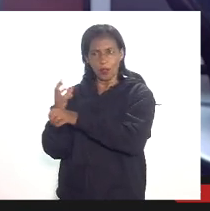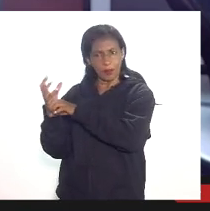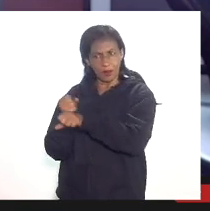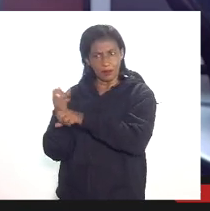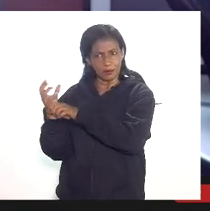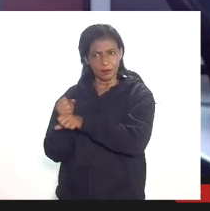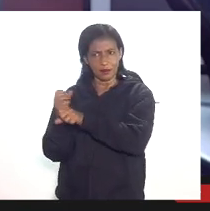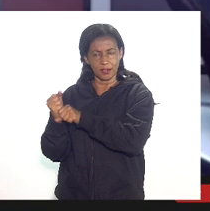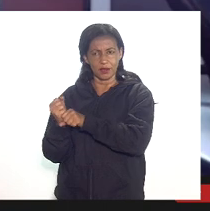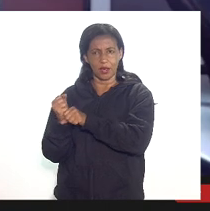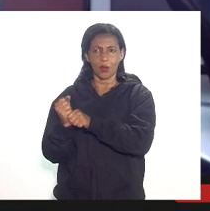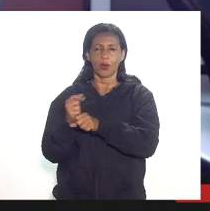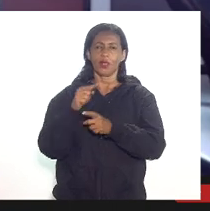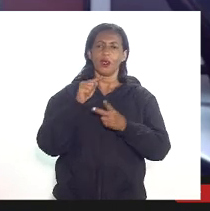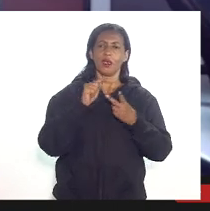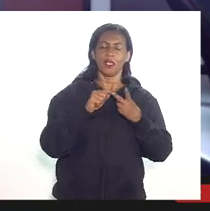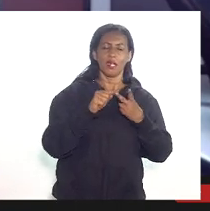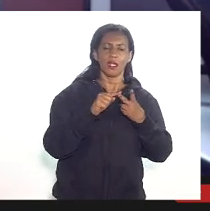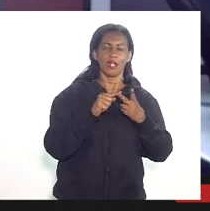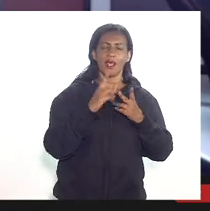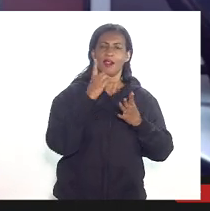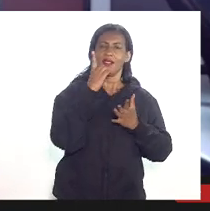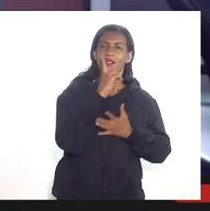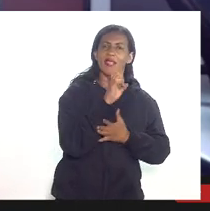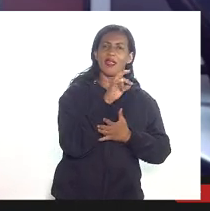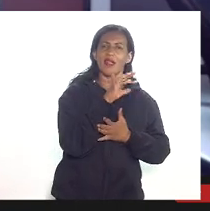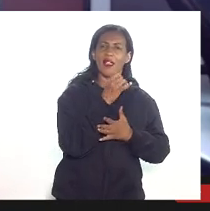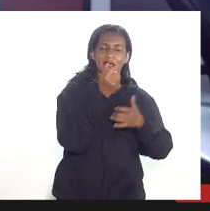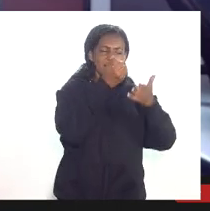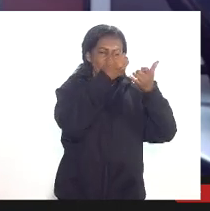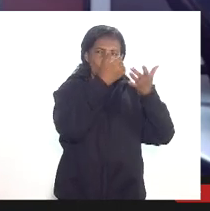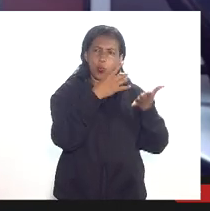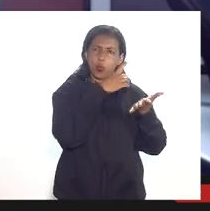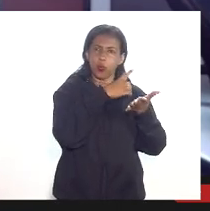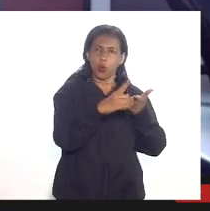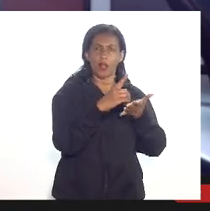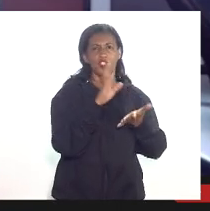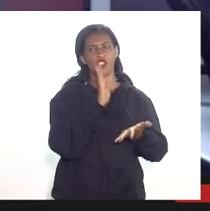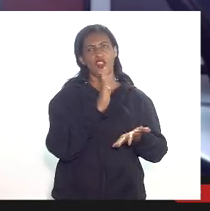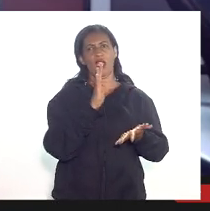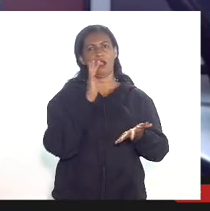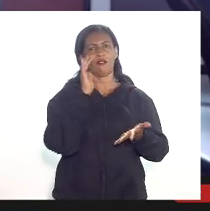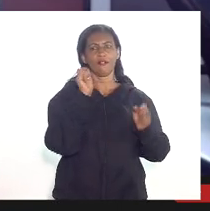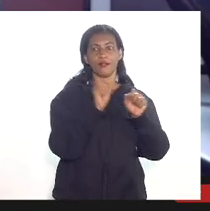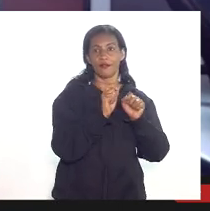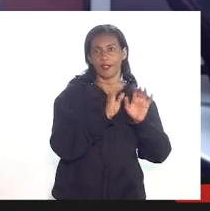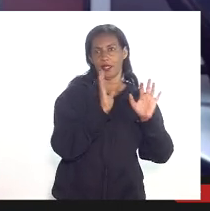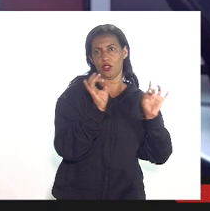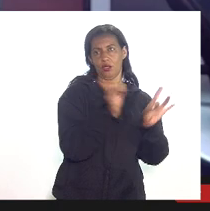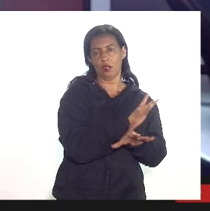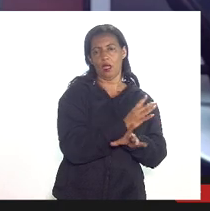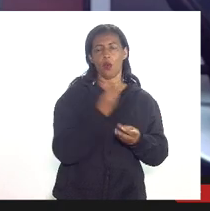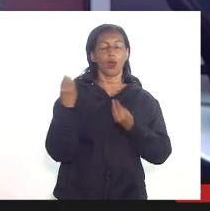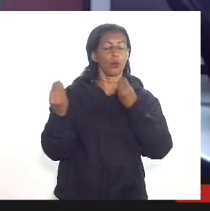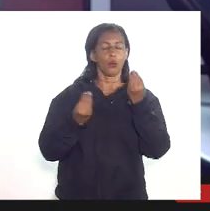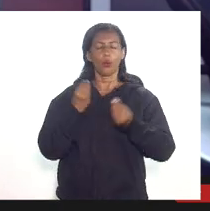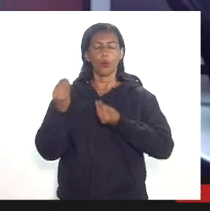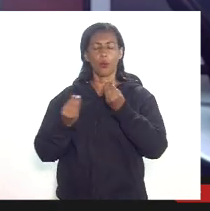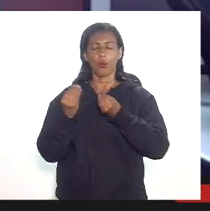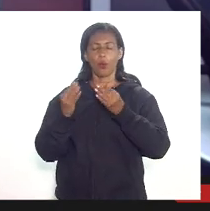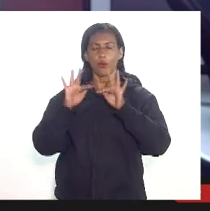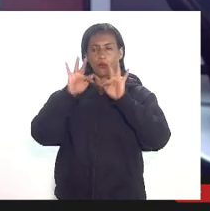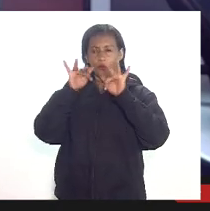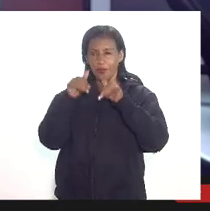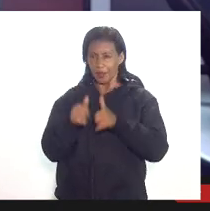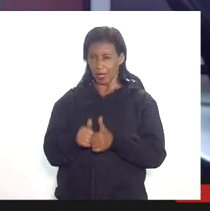cálculo da dedução e a correspondente declaração das deduções realizadas agora como no final